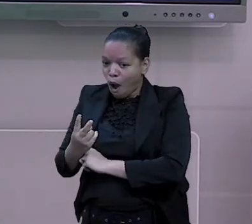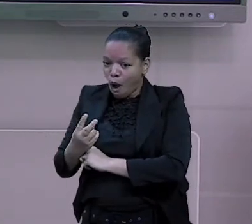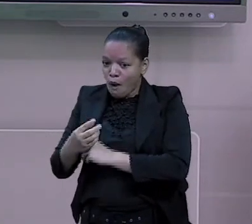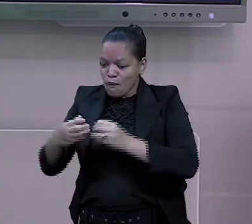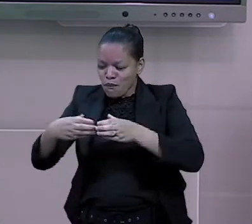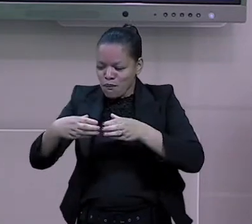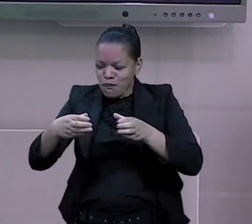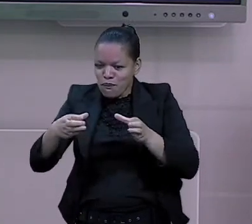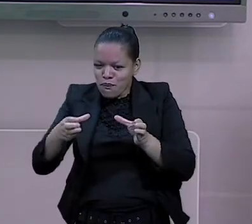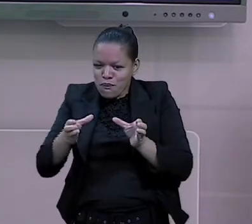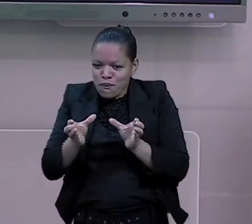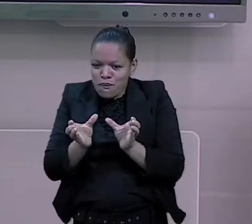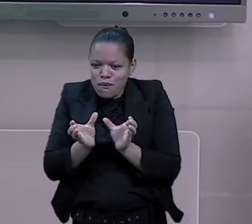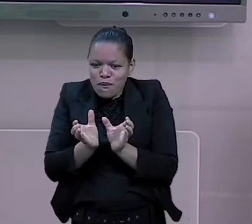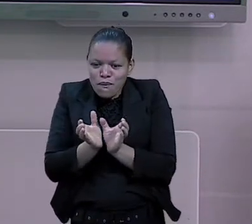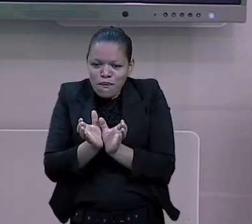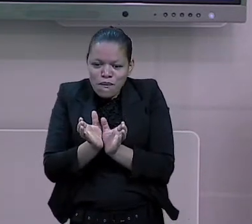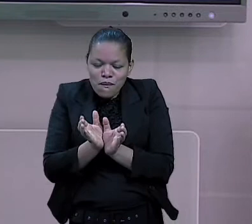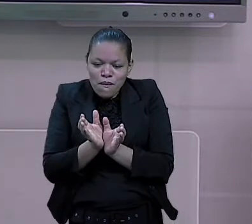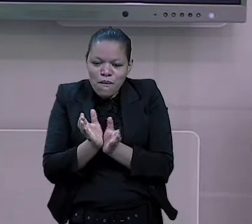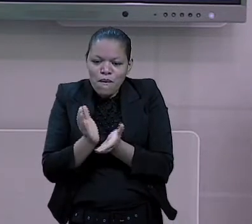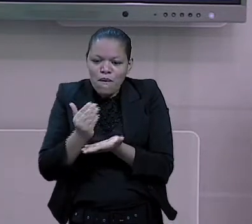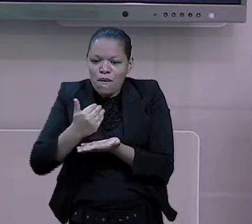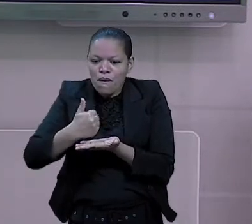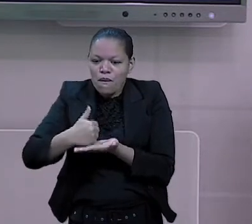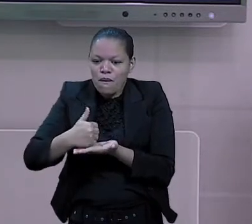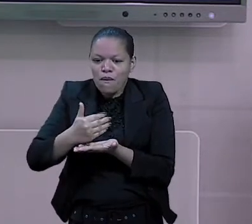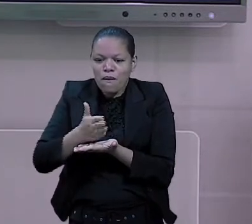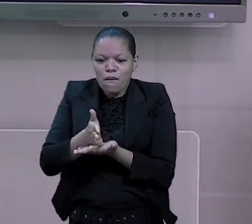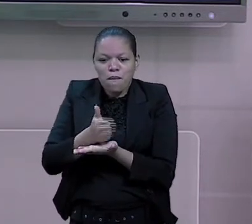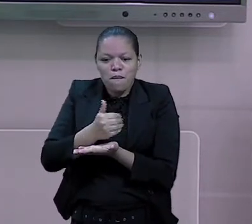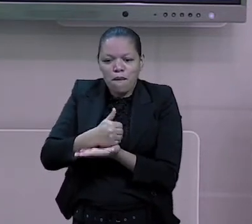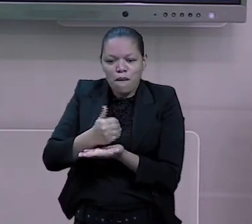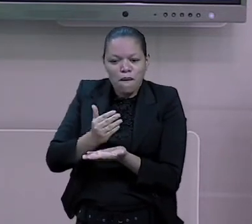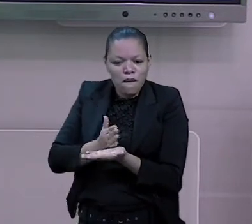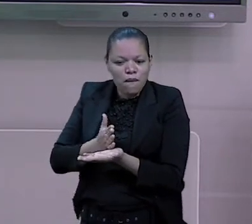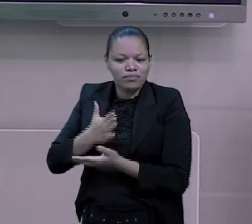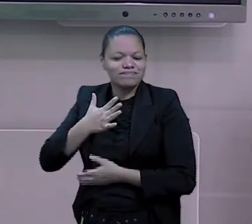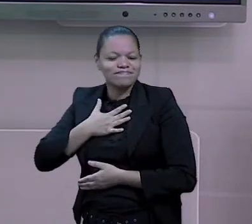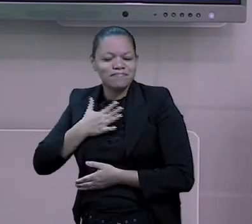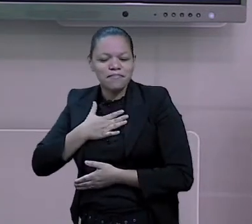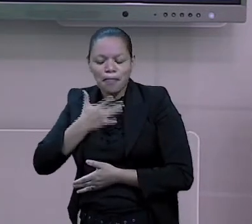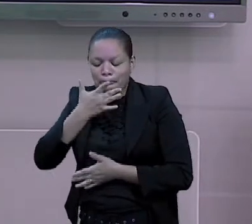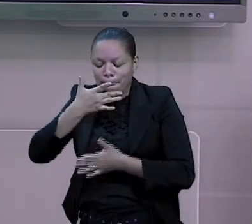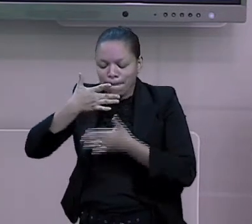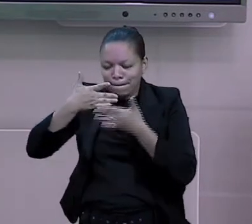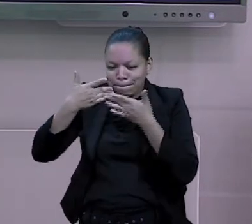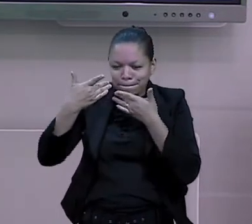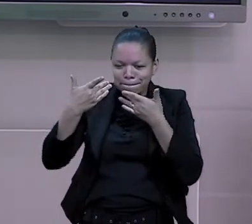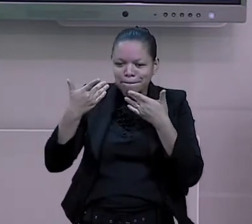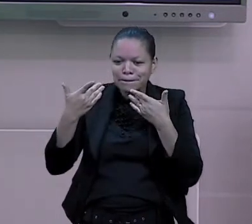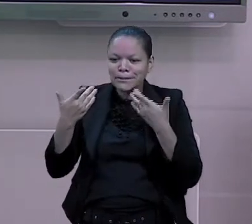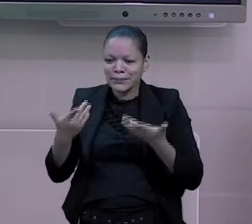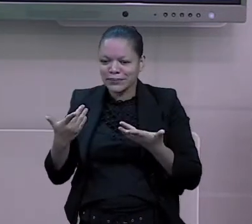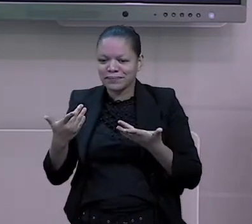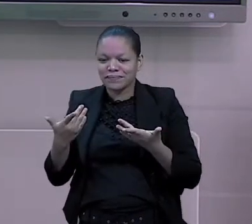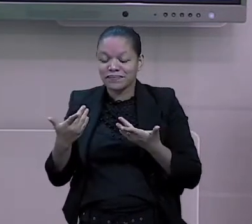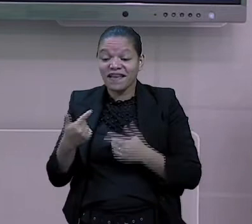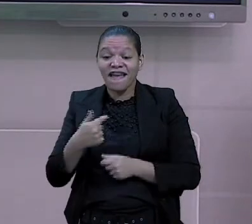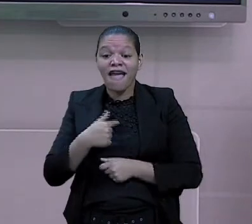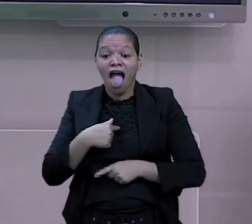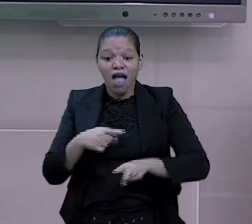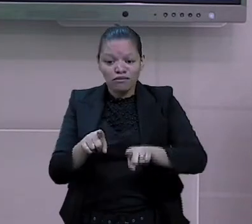gente, posso dizer que eu tenho várias situações que eu tive a oportunidade de ajudar e também